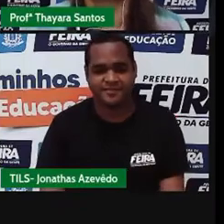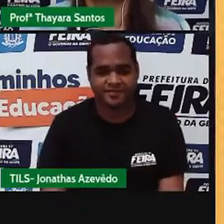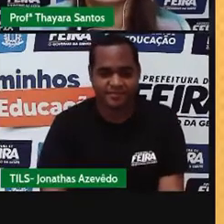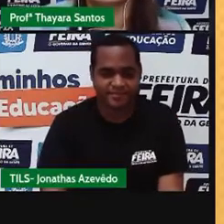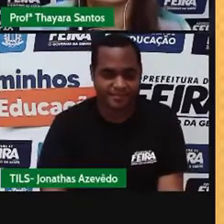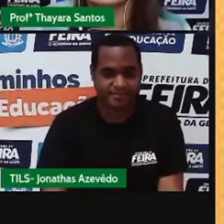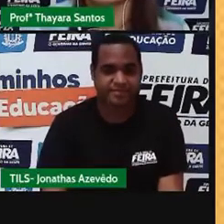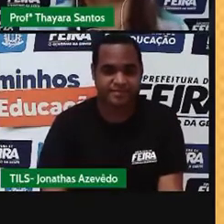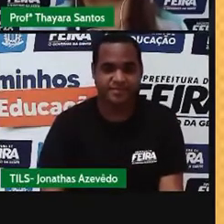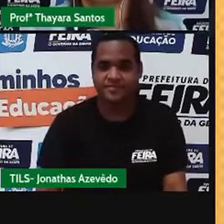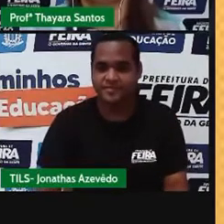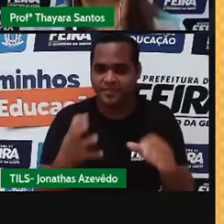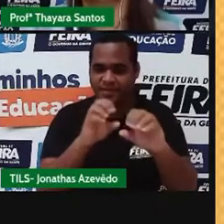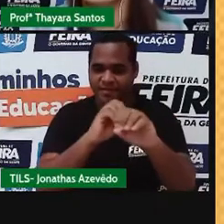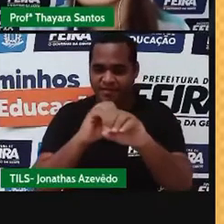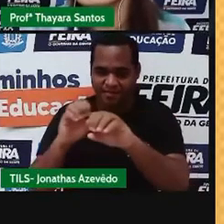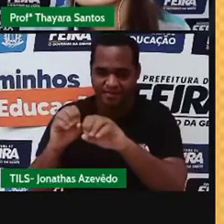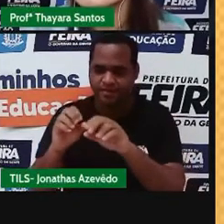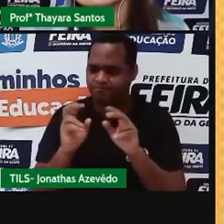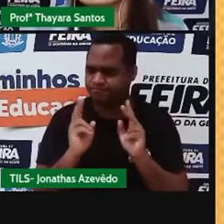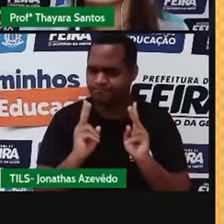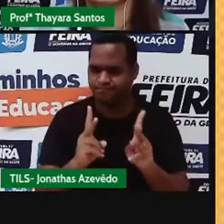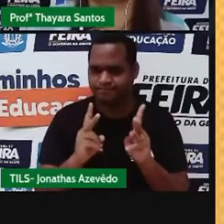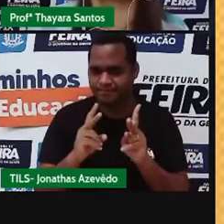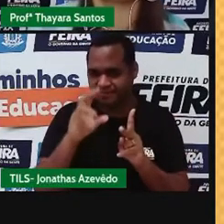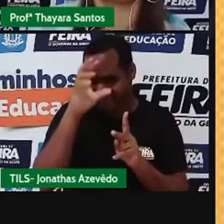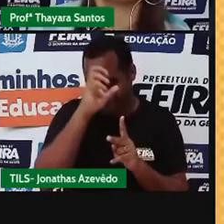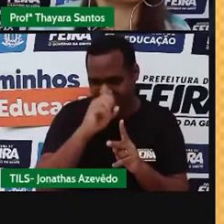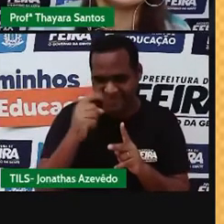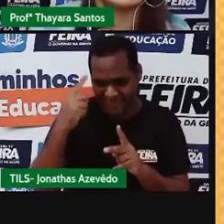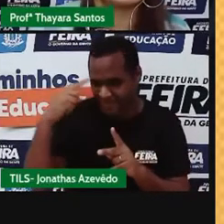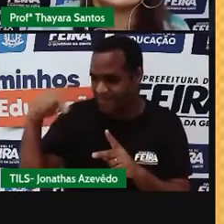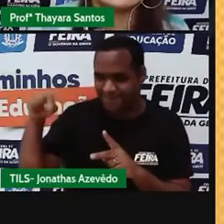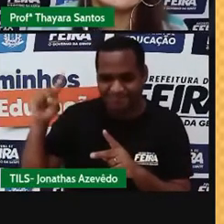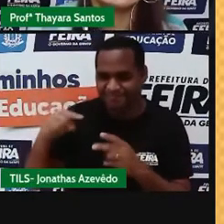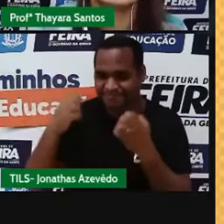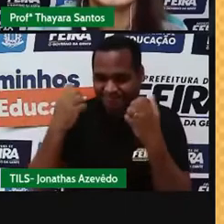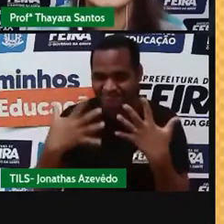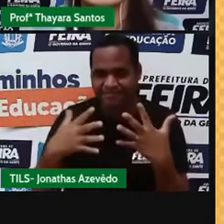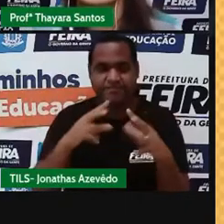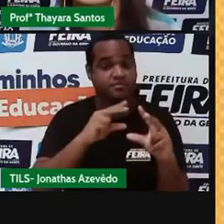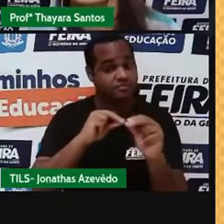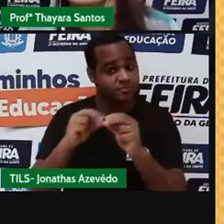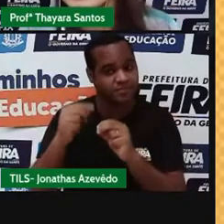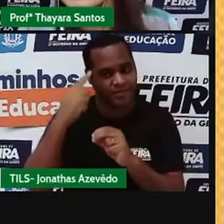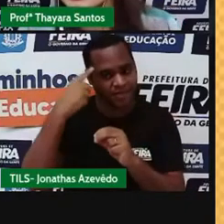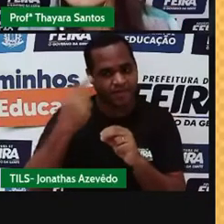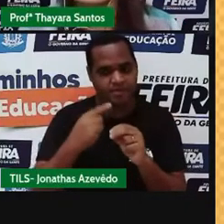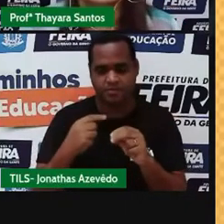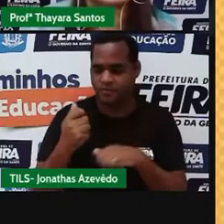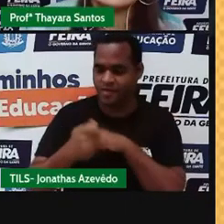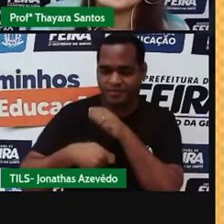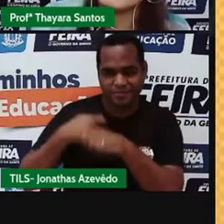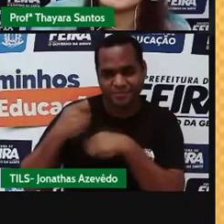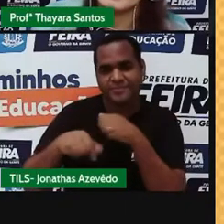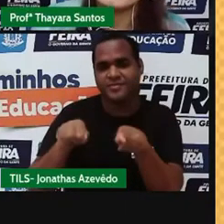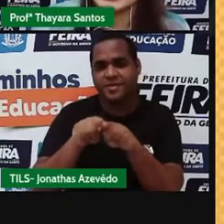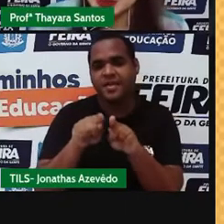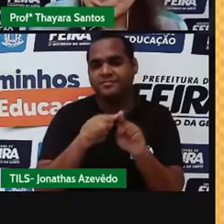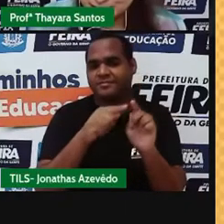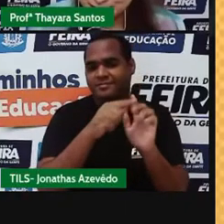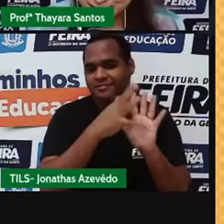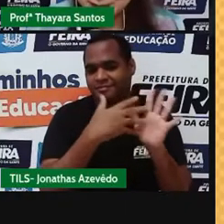E nessa aula a gente vai continuar conversando sobre o que a gente já começou na aula anterior, que é o estudo do átomo e da tabela